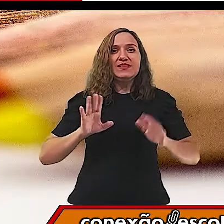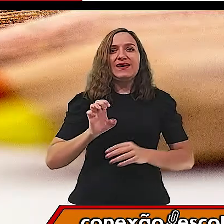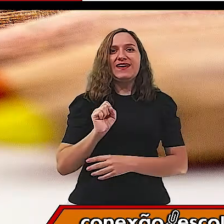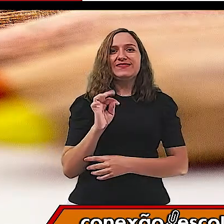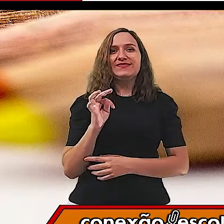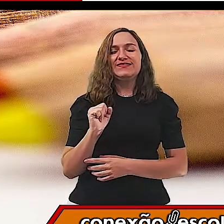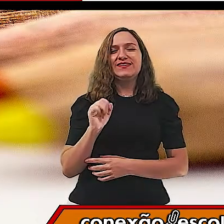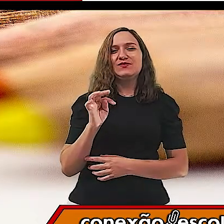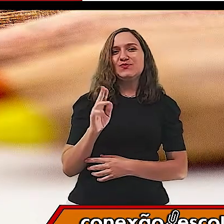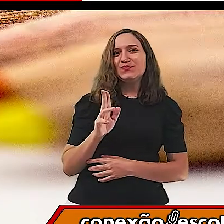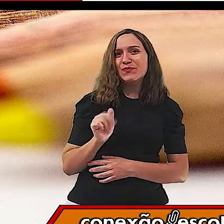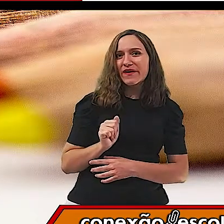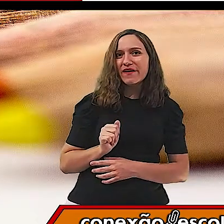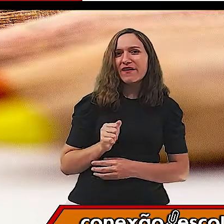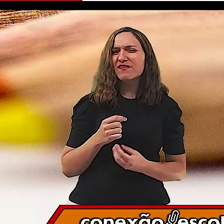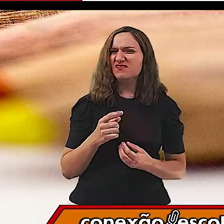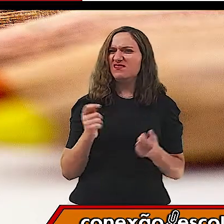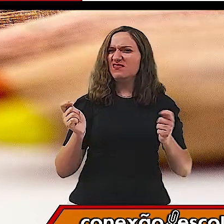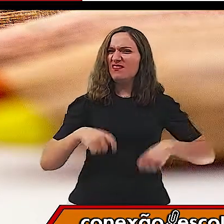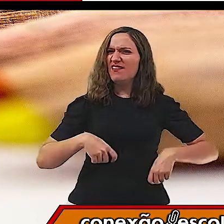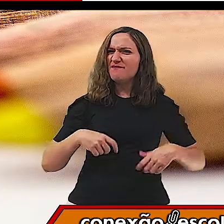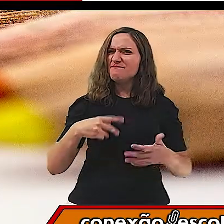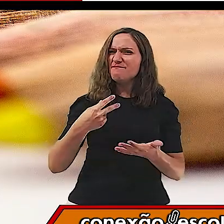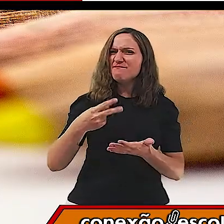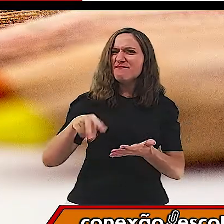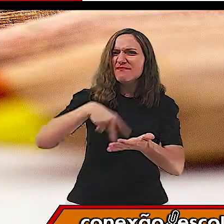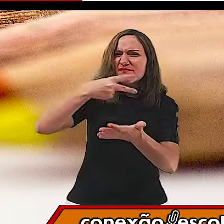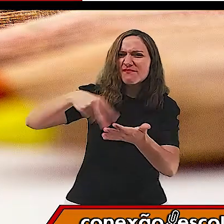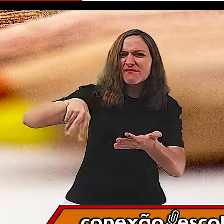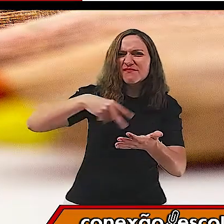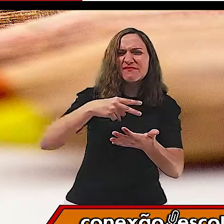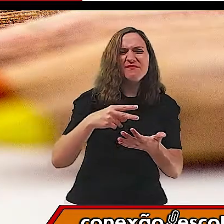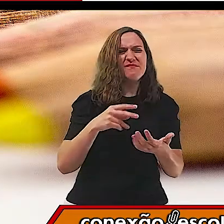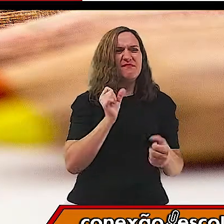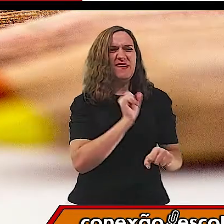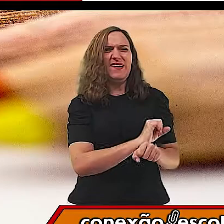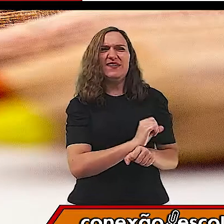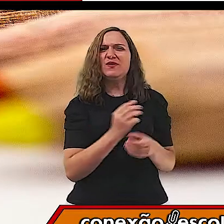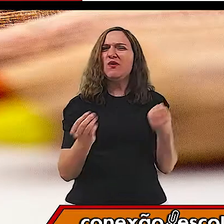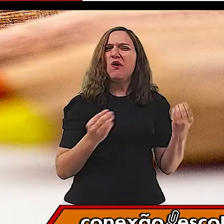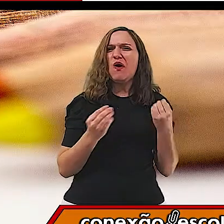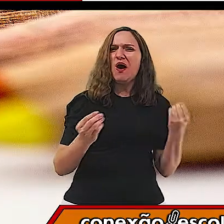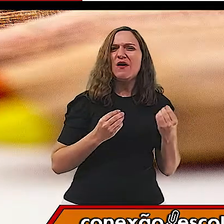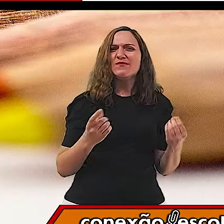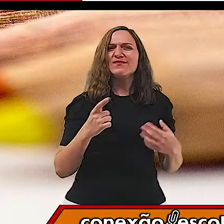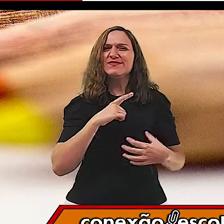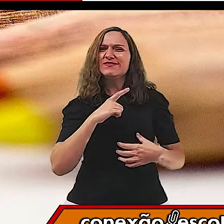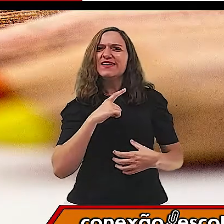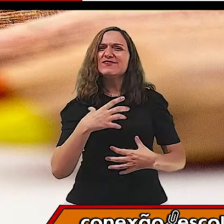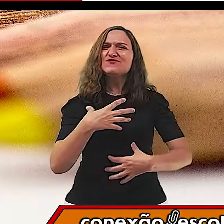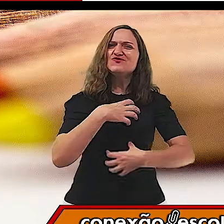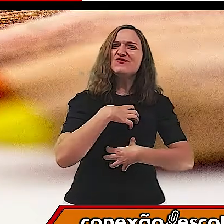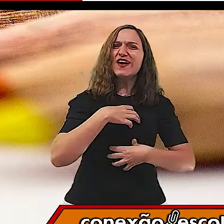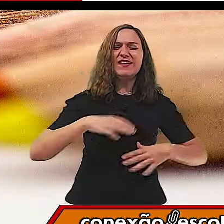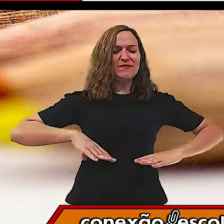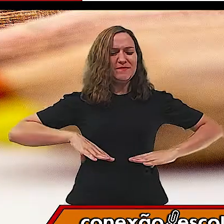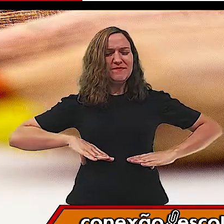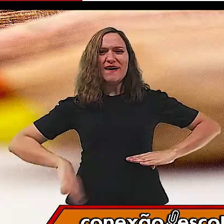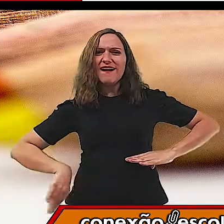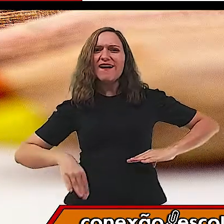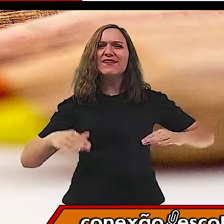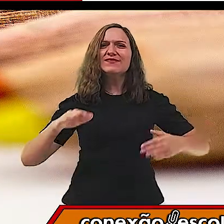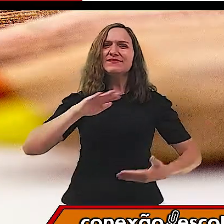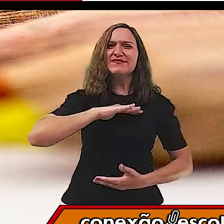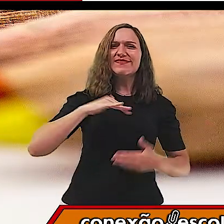Mas tem como fazer estátua, brincar de estátua usando as posições, os níveis de dança? Tem sim, e eu vou